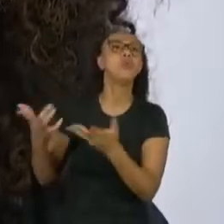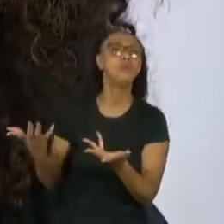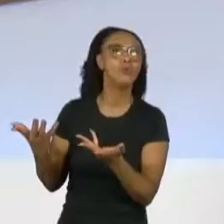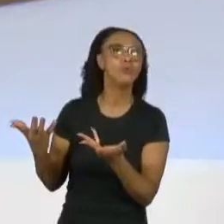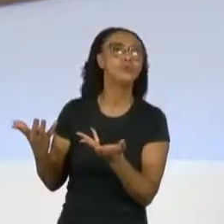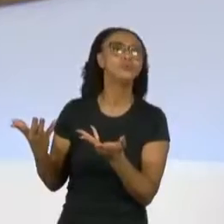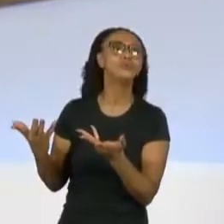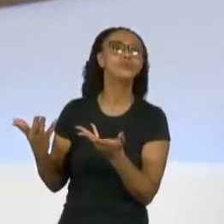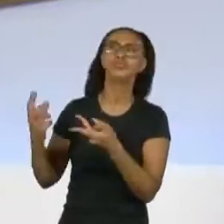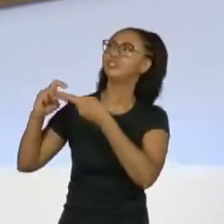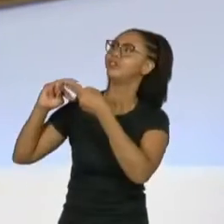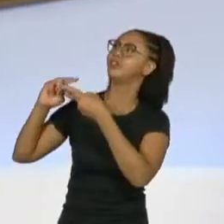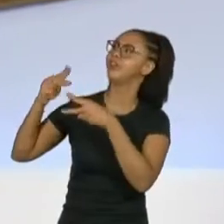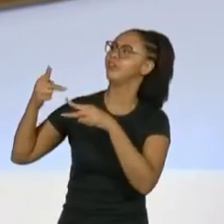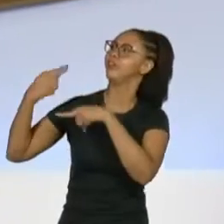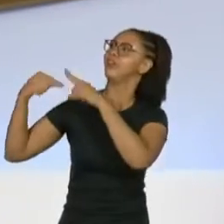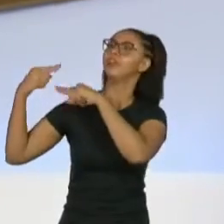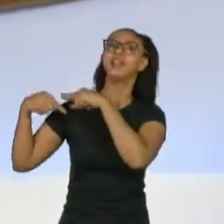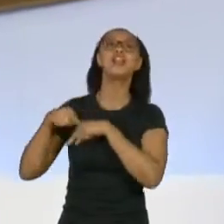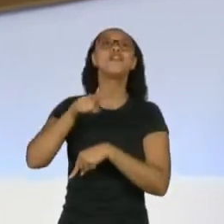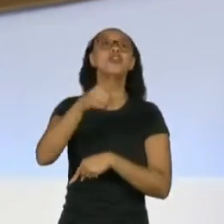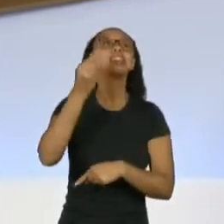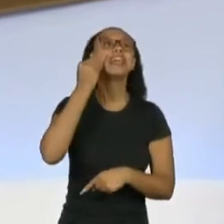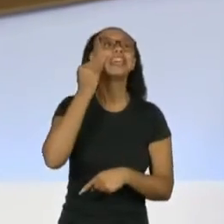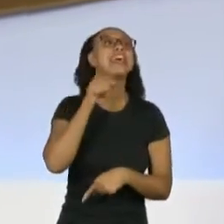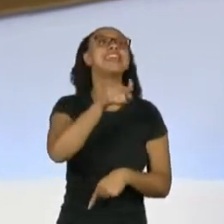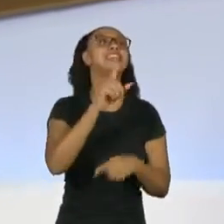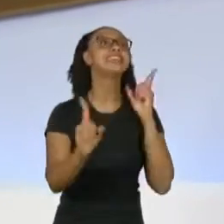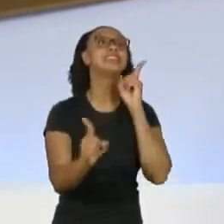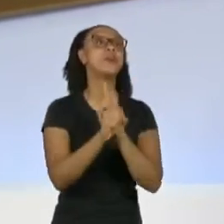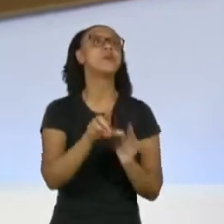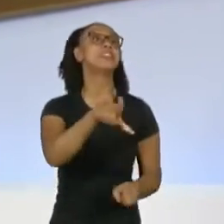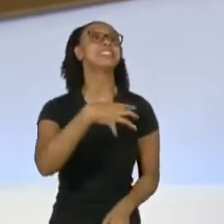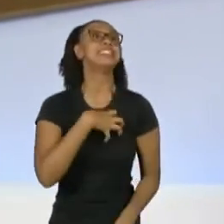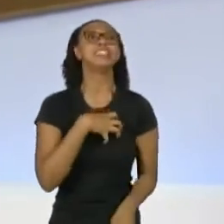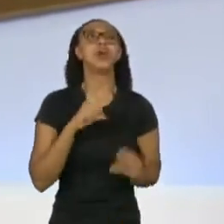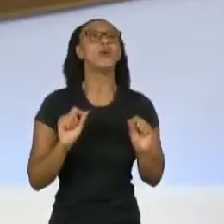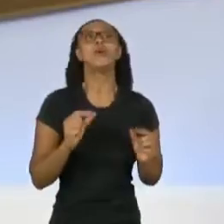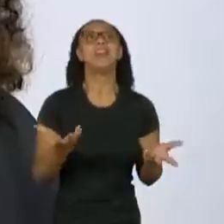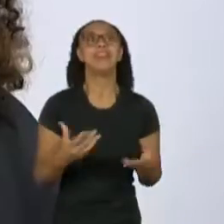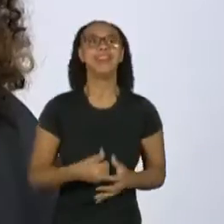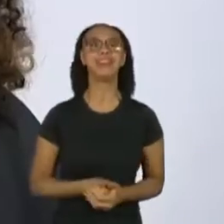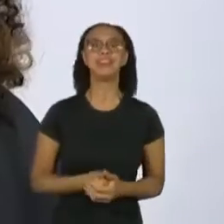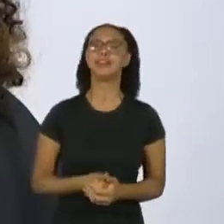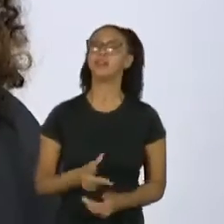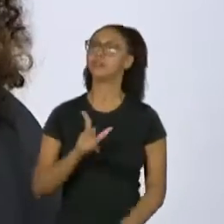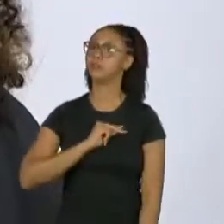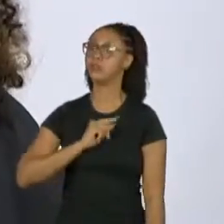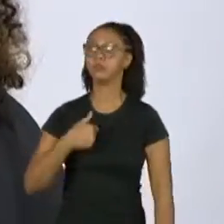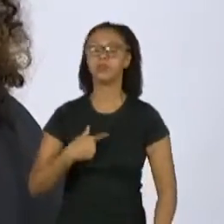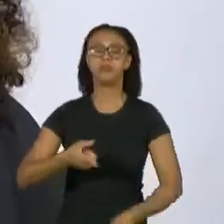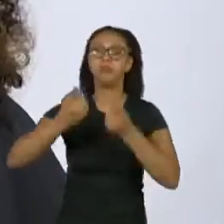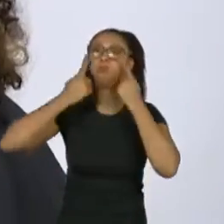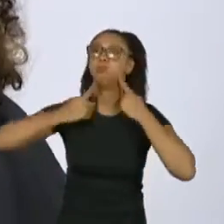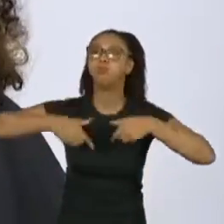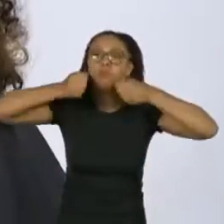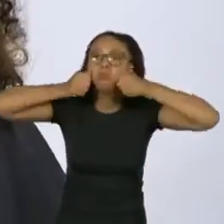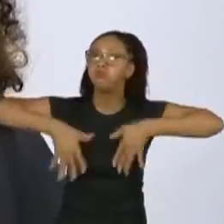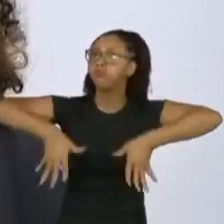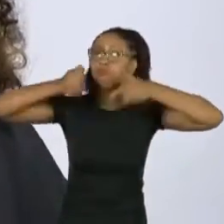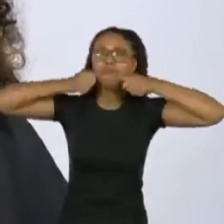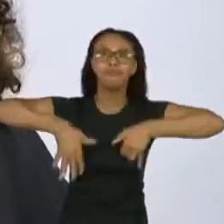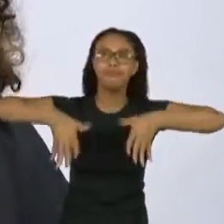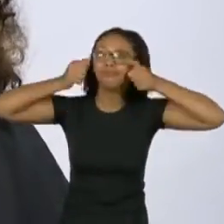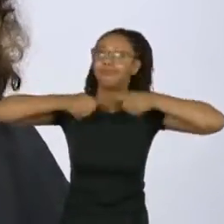nossas raízes. E você fez esse teste. O ele te trouxe? Como foi saber? Eu tive uma crise de choro que não parava nunca